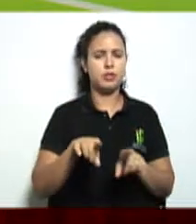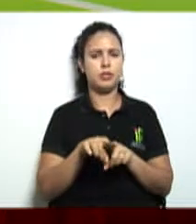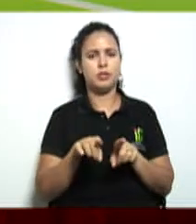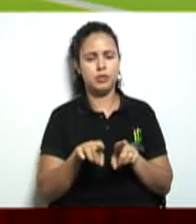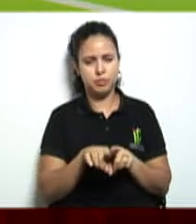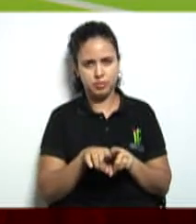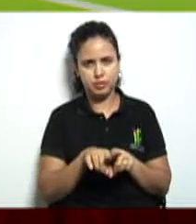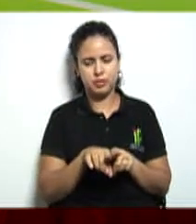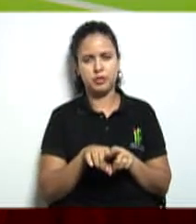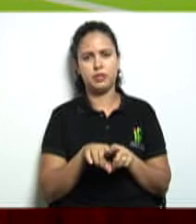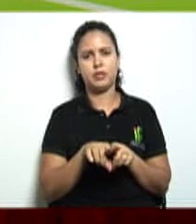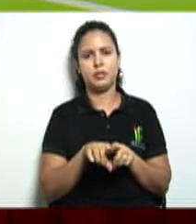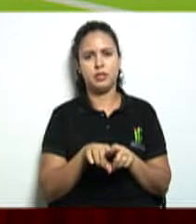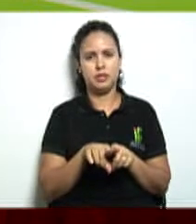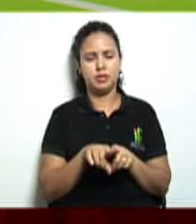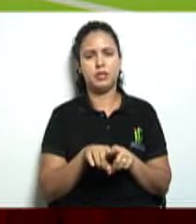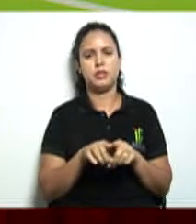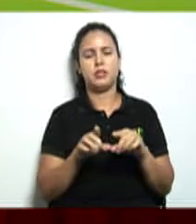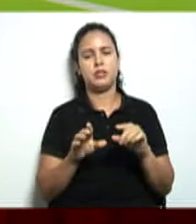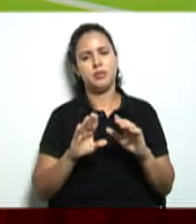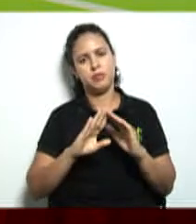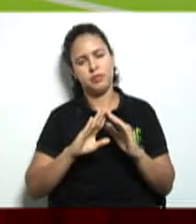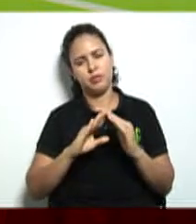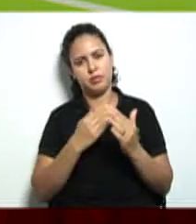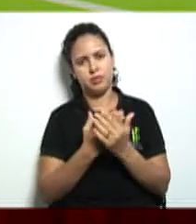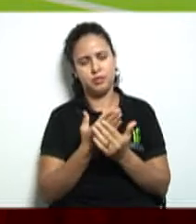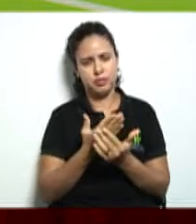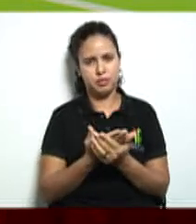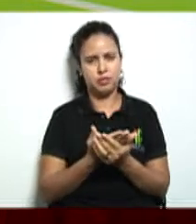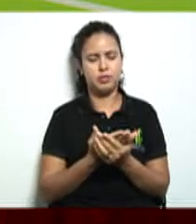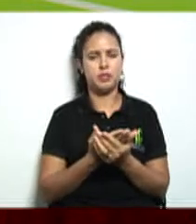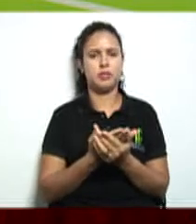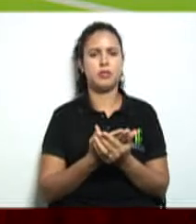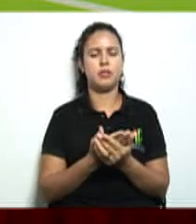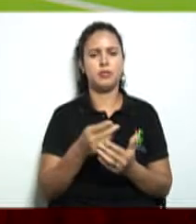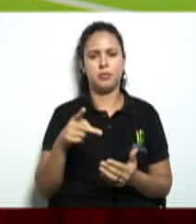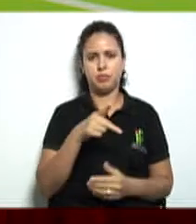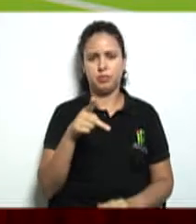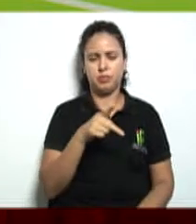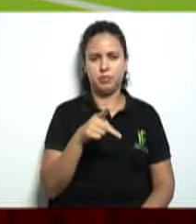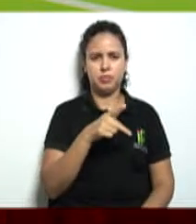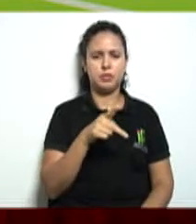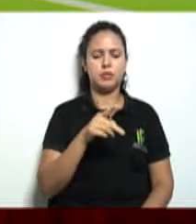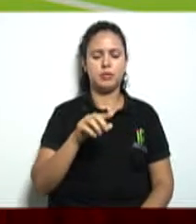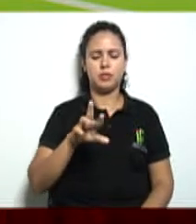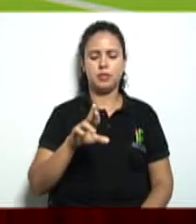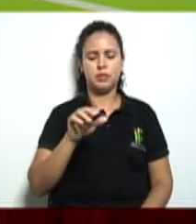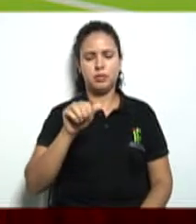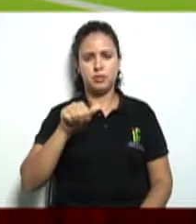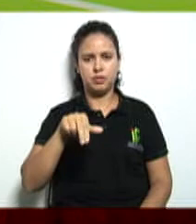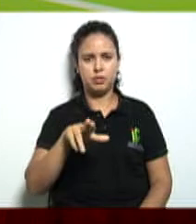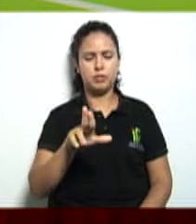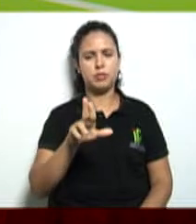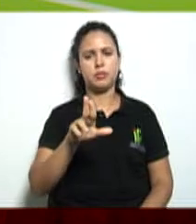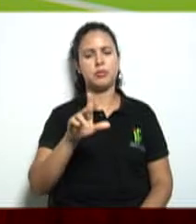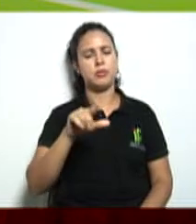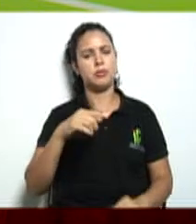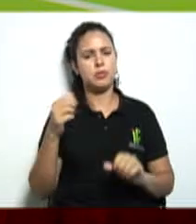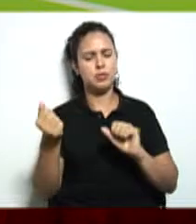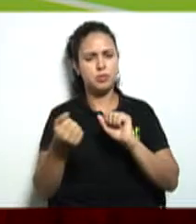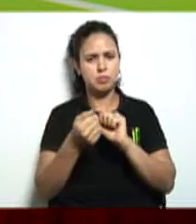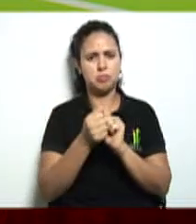Anomãe Tupari que é o professor Raul todos eles estão ligados aqui com a gente